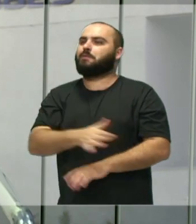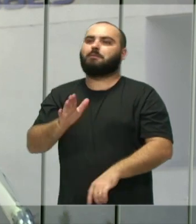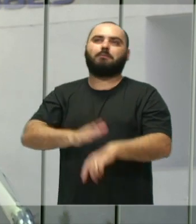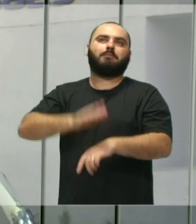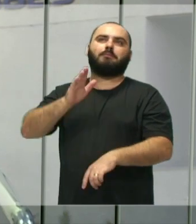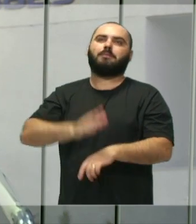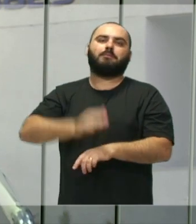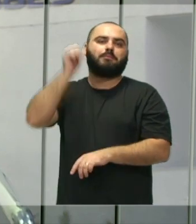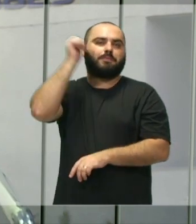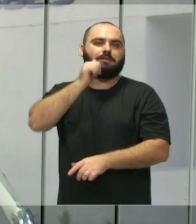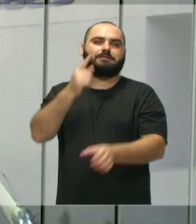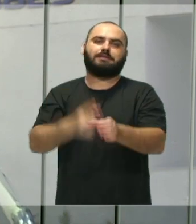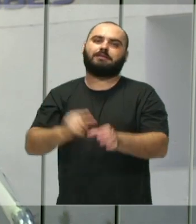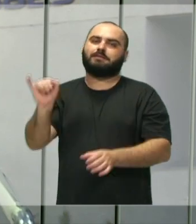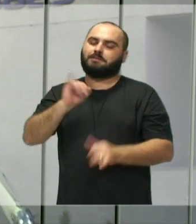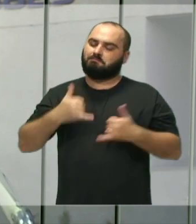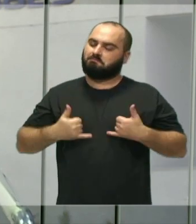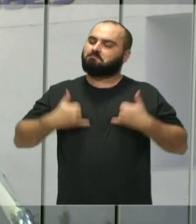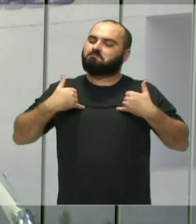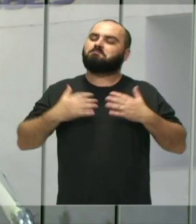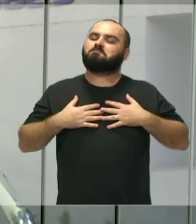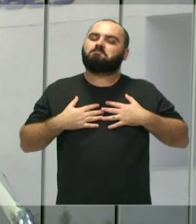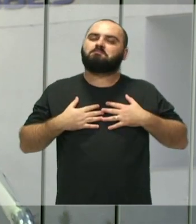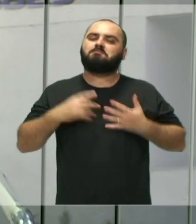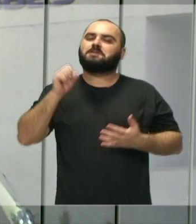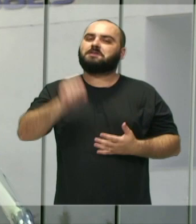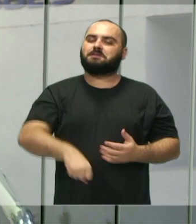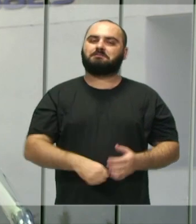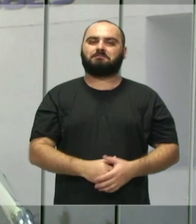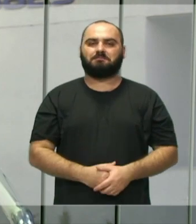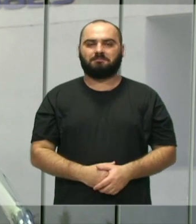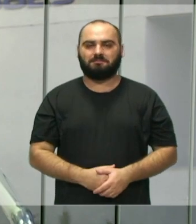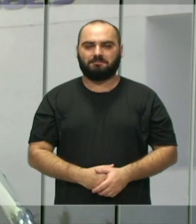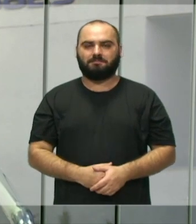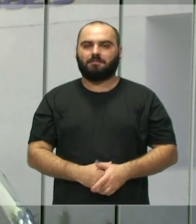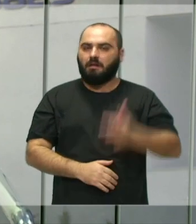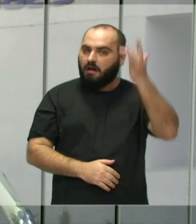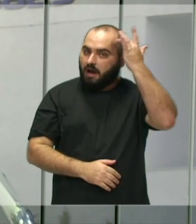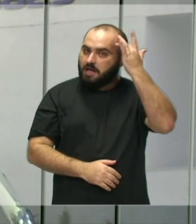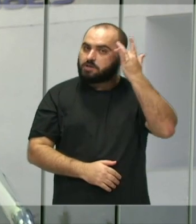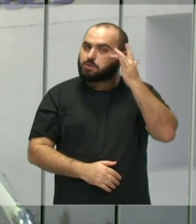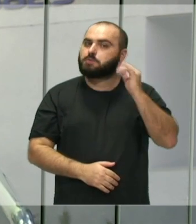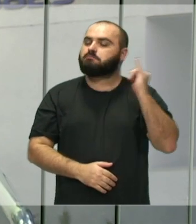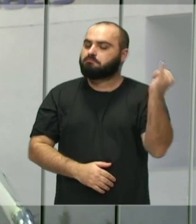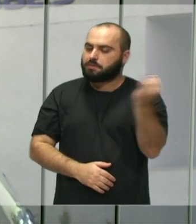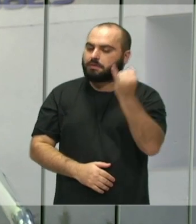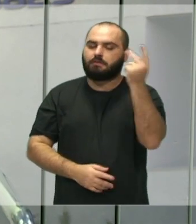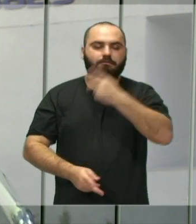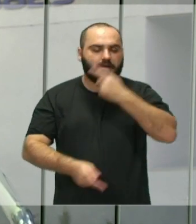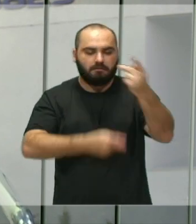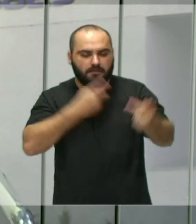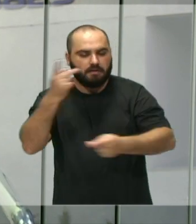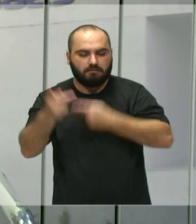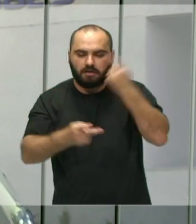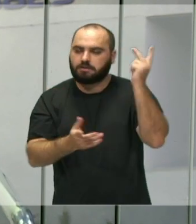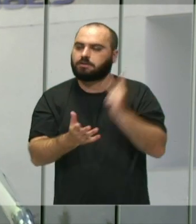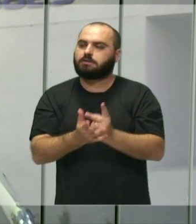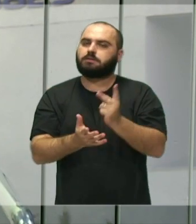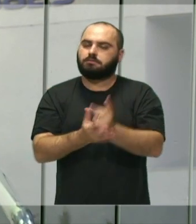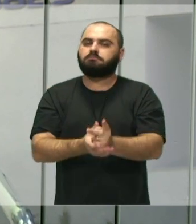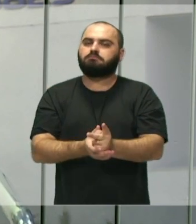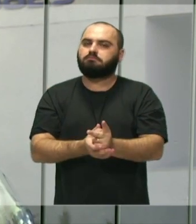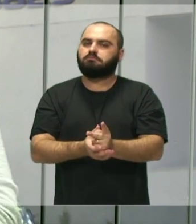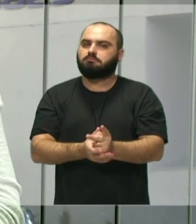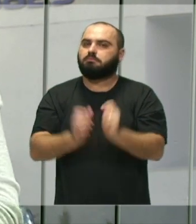história da cidade, né? Eu me orgulho disso. E eu acho muito importante a nossa fala, e a gente está sempre falando. Hoje eu posso falar,